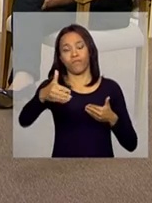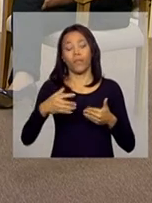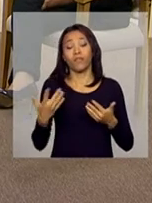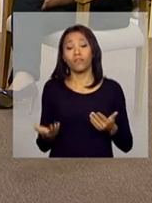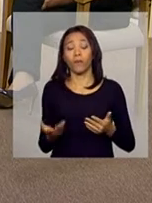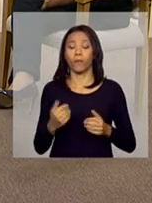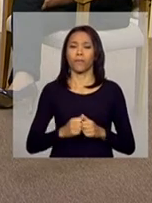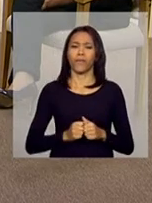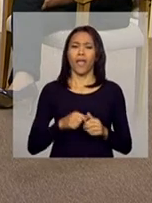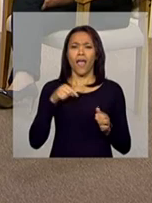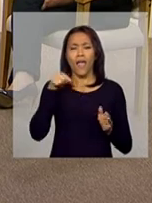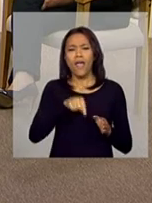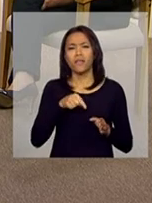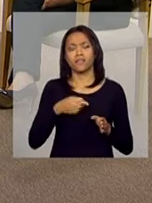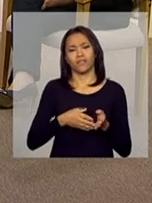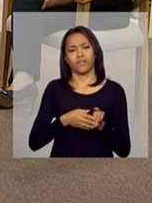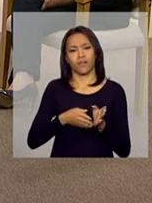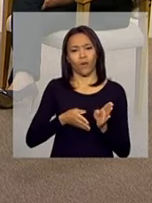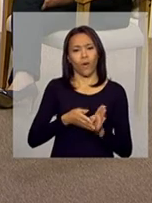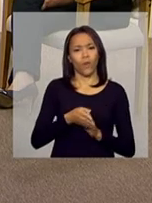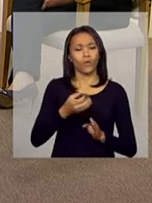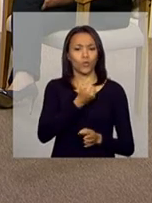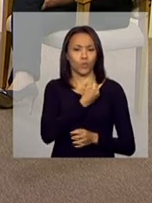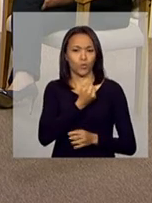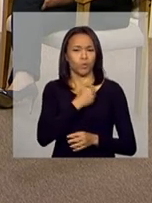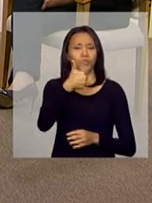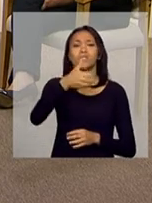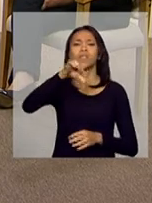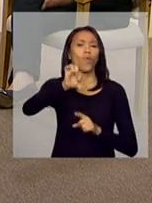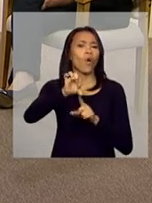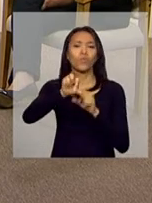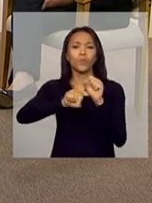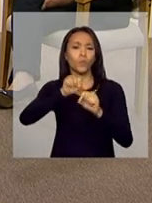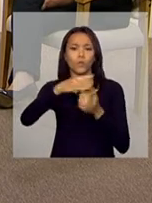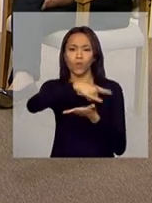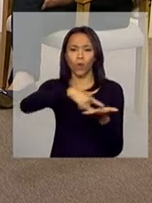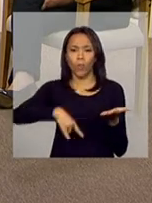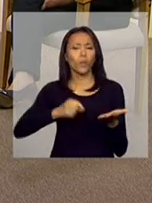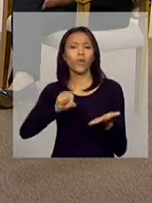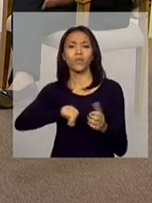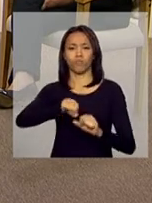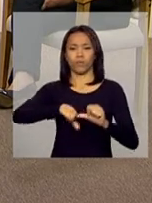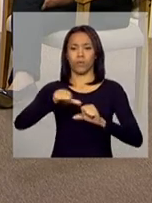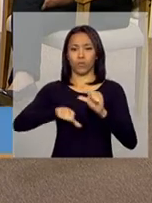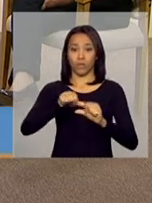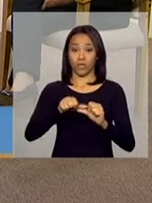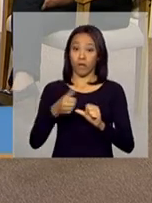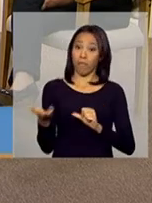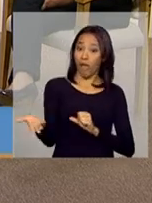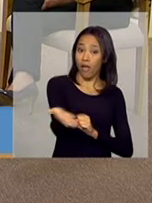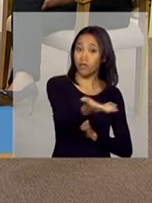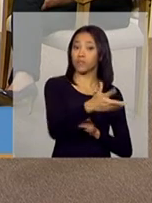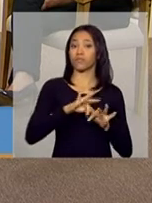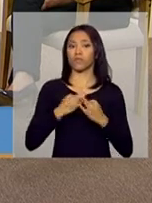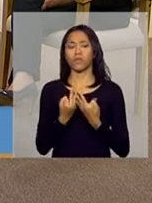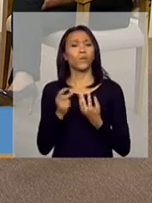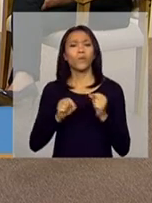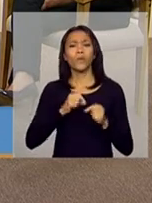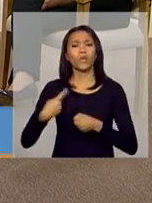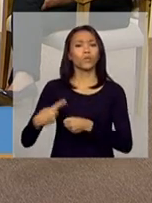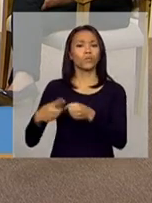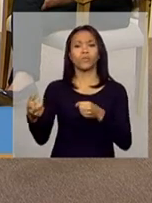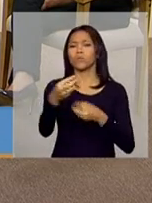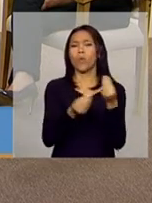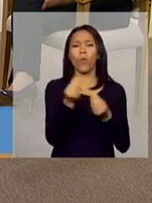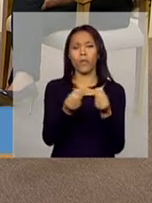Essa instrução operacional 19, o que ela muda para as famílias em relação ao que os municípios trabalham com isso, como é vai